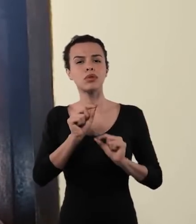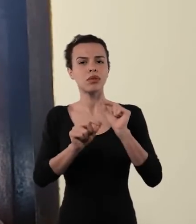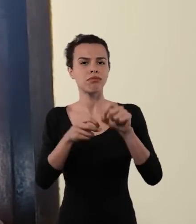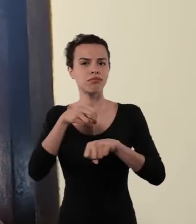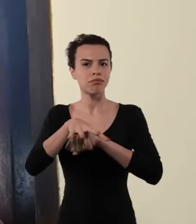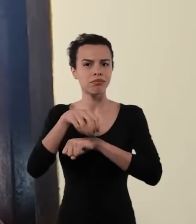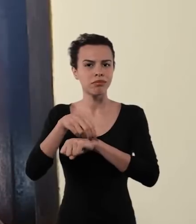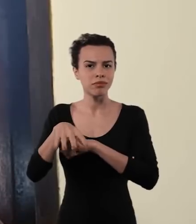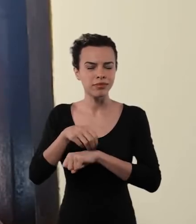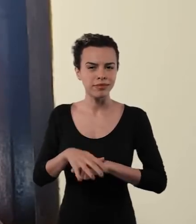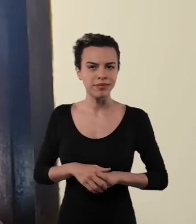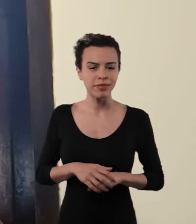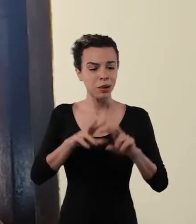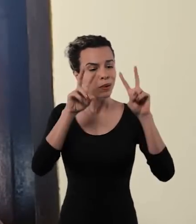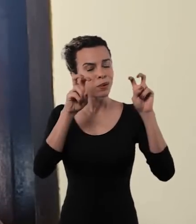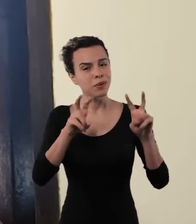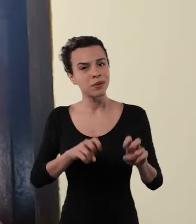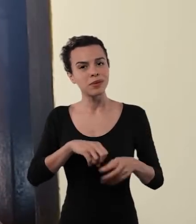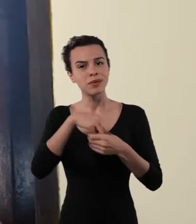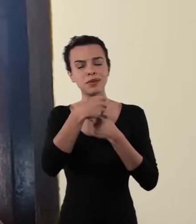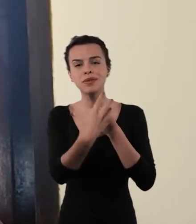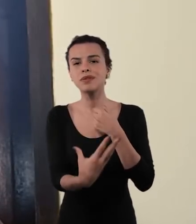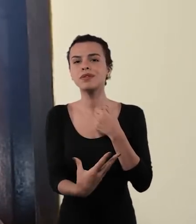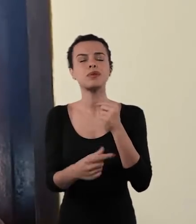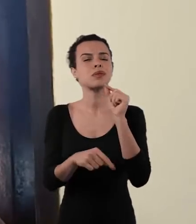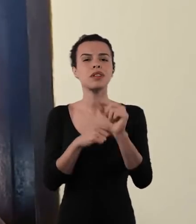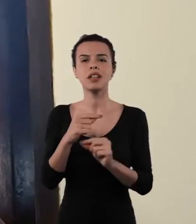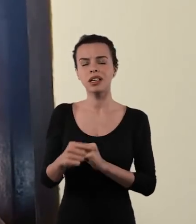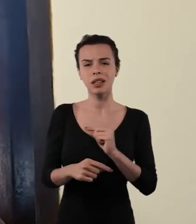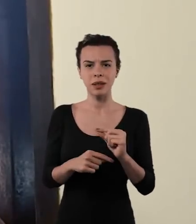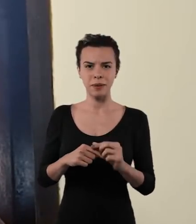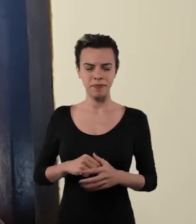ser abordados. Os conteúdos que fazem com que